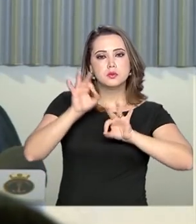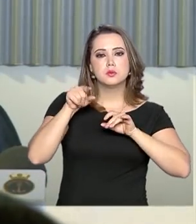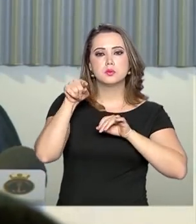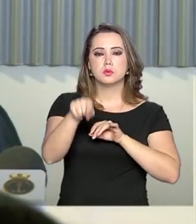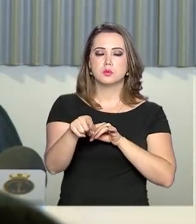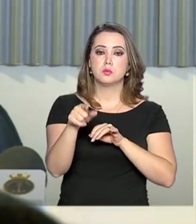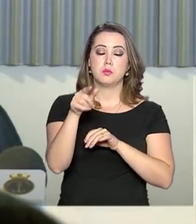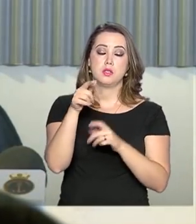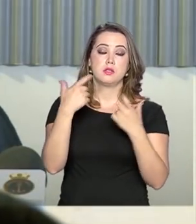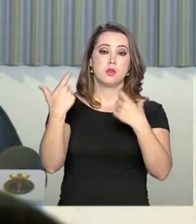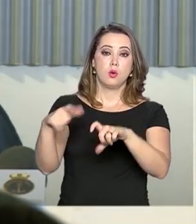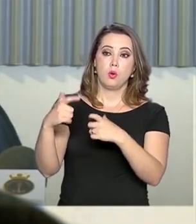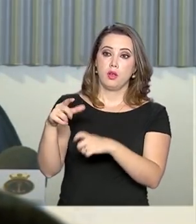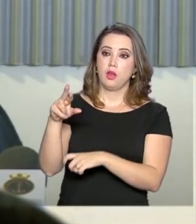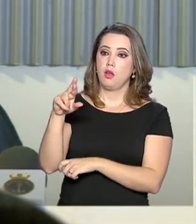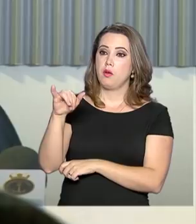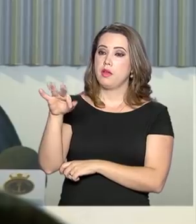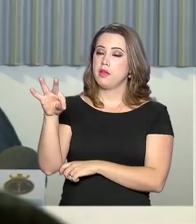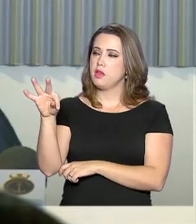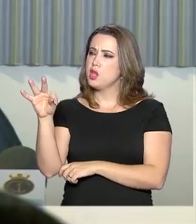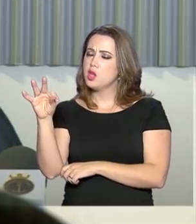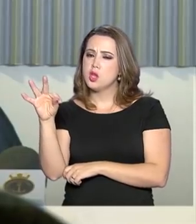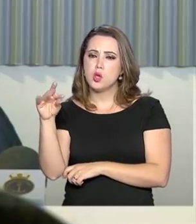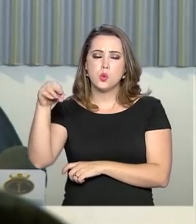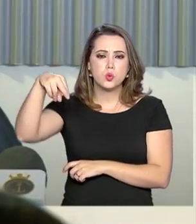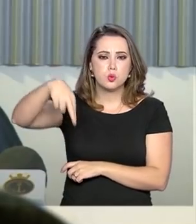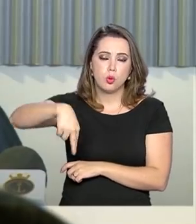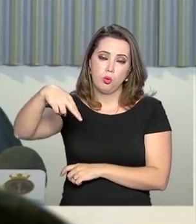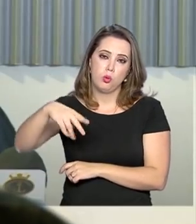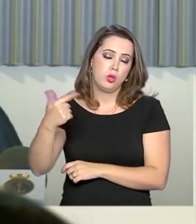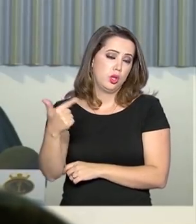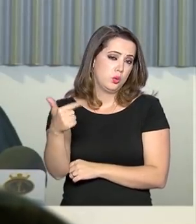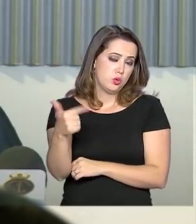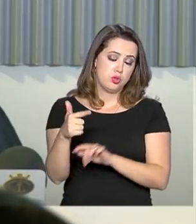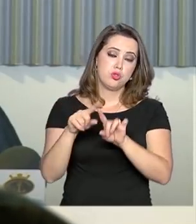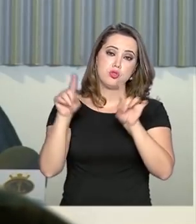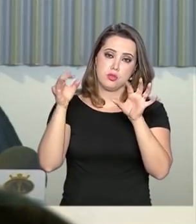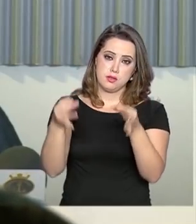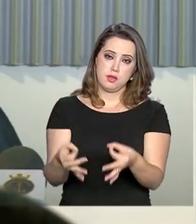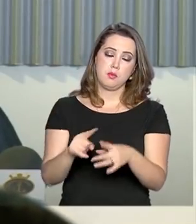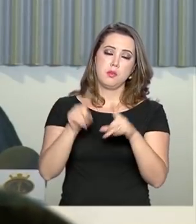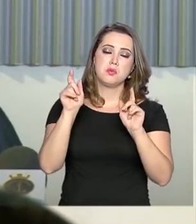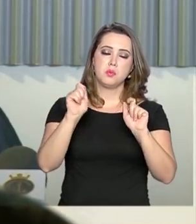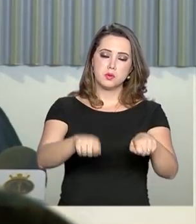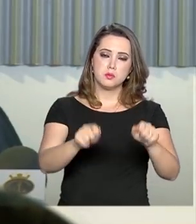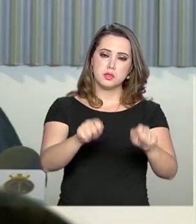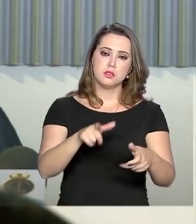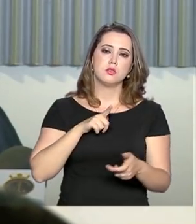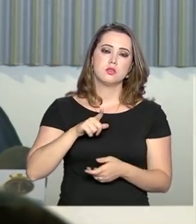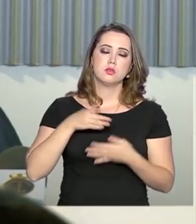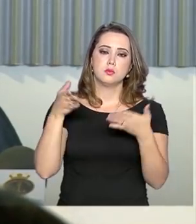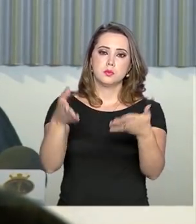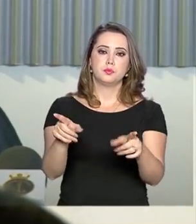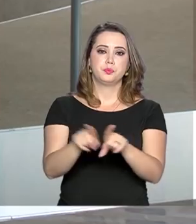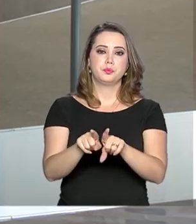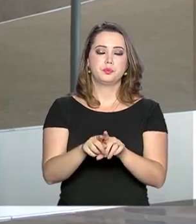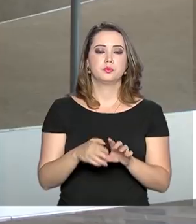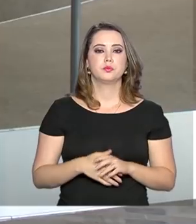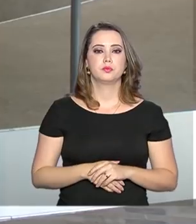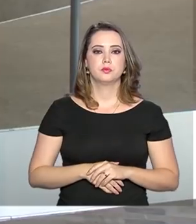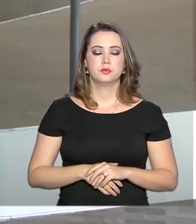essa parte de Houston, que não estava previsto, mas, muito provavelmente, ele participará também.